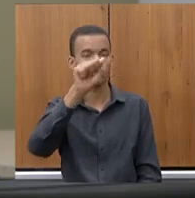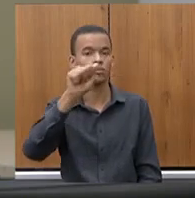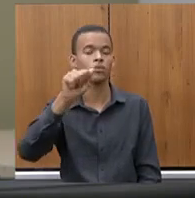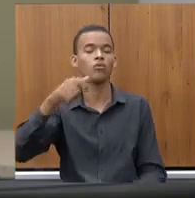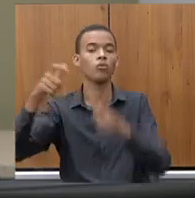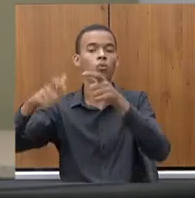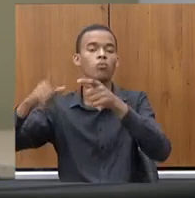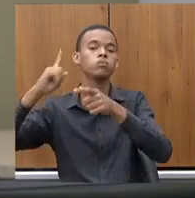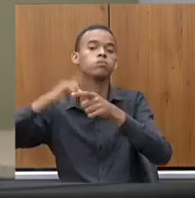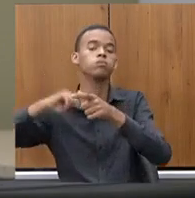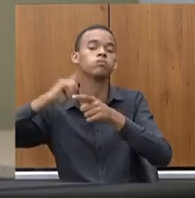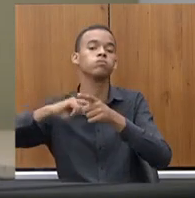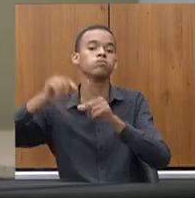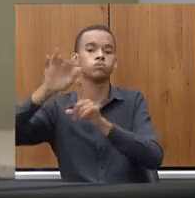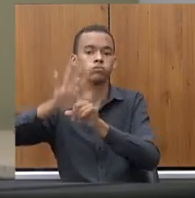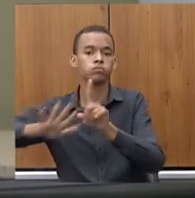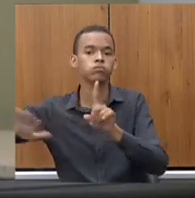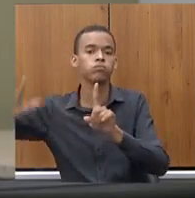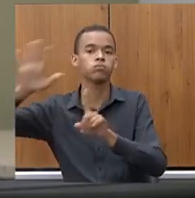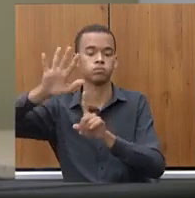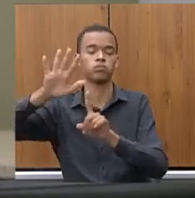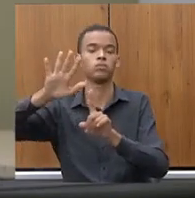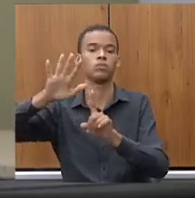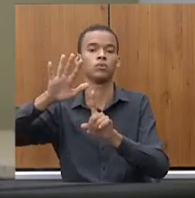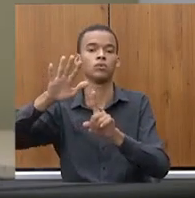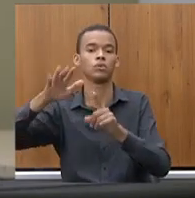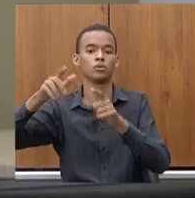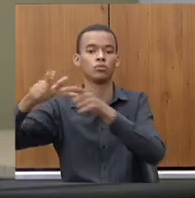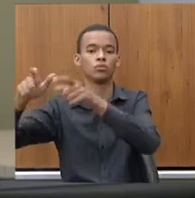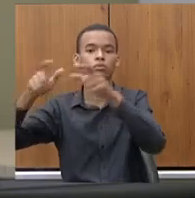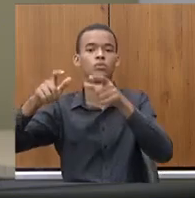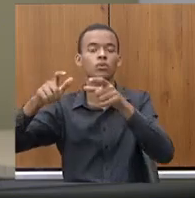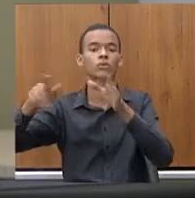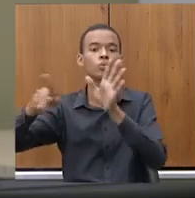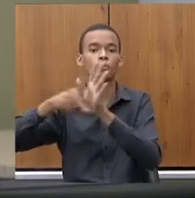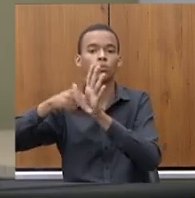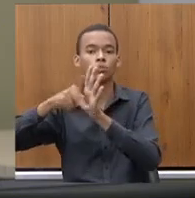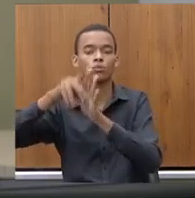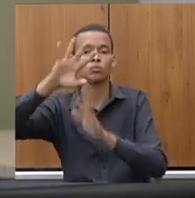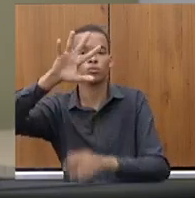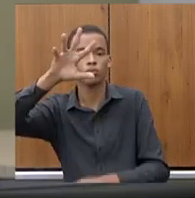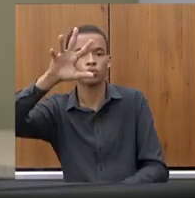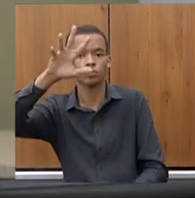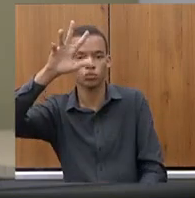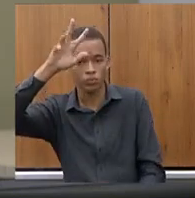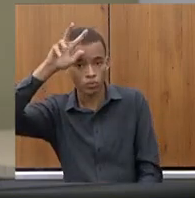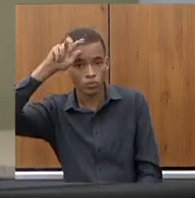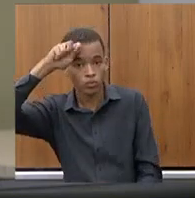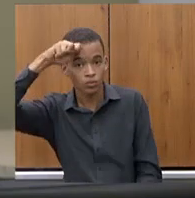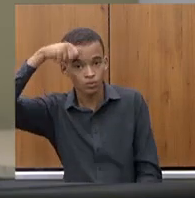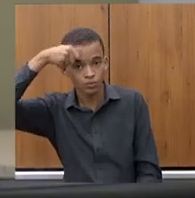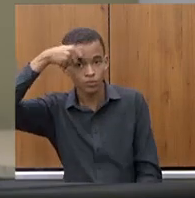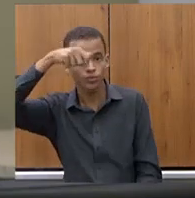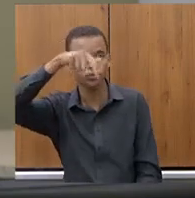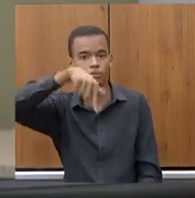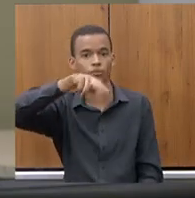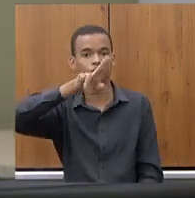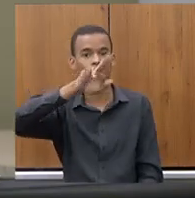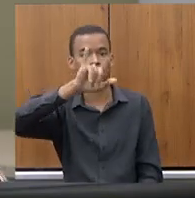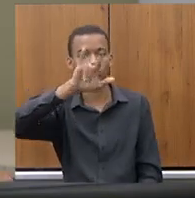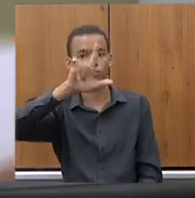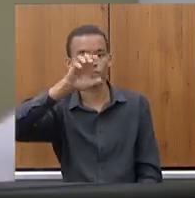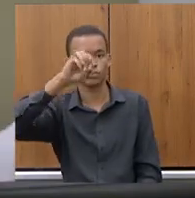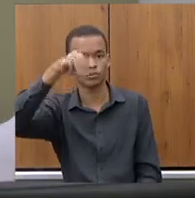objetivo de garantir o funcionamento dos equipamentos das unidades de produção coletiva dessas comunidades. Acho que já foi até abordado aqui,